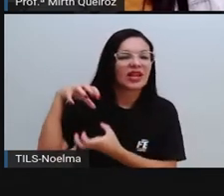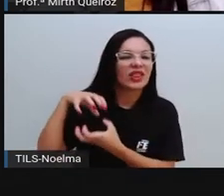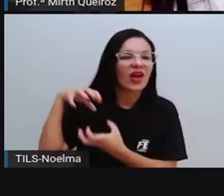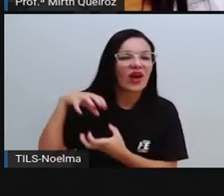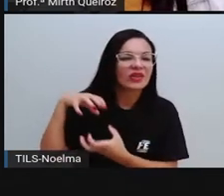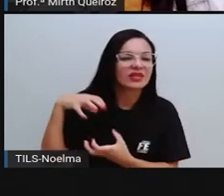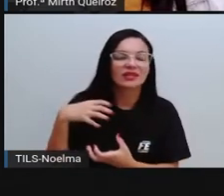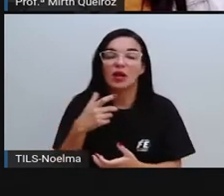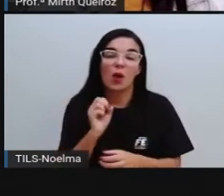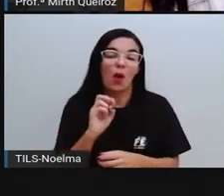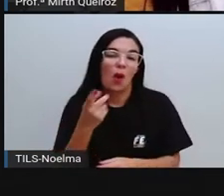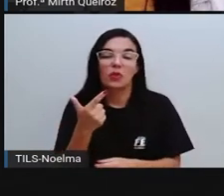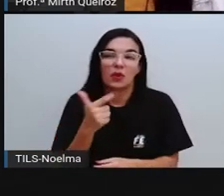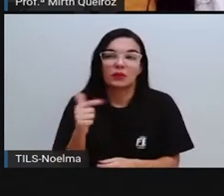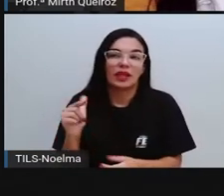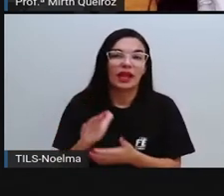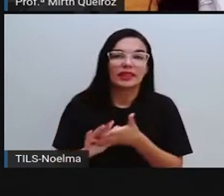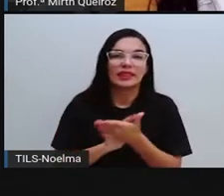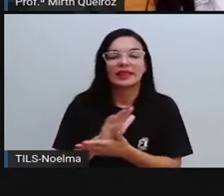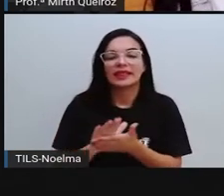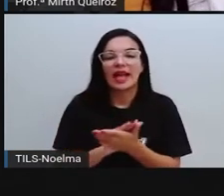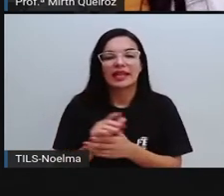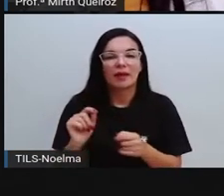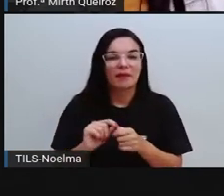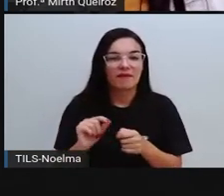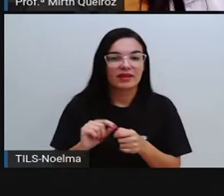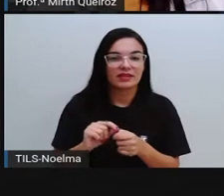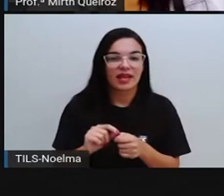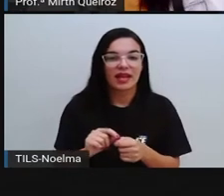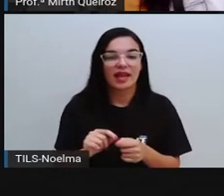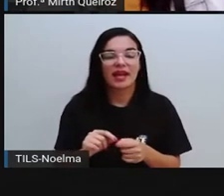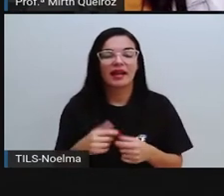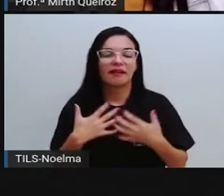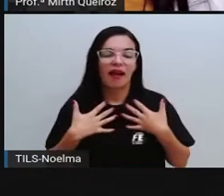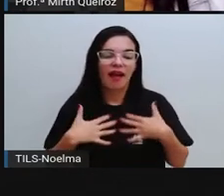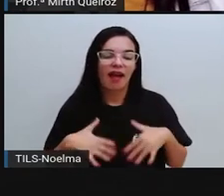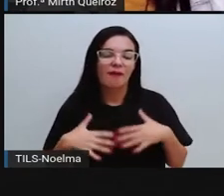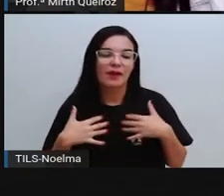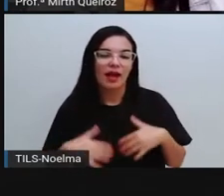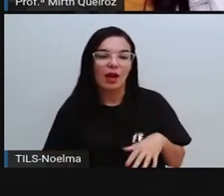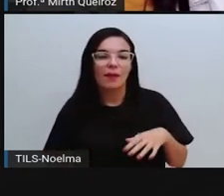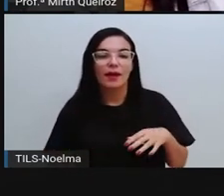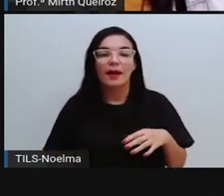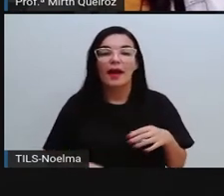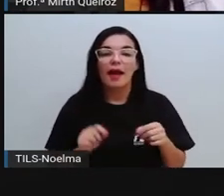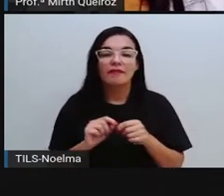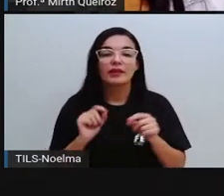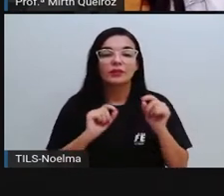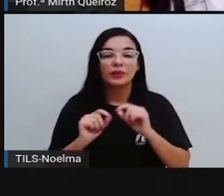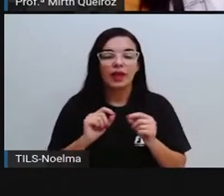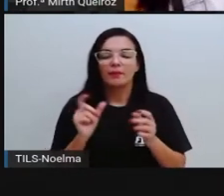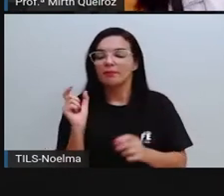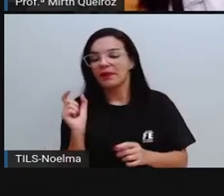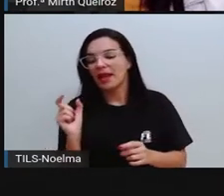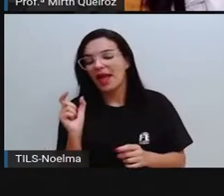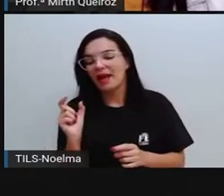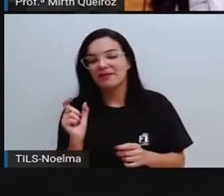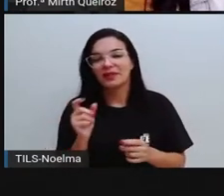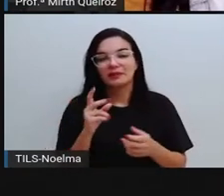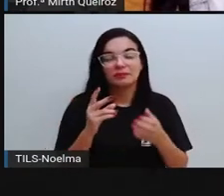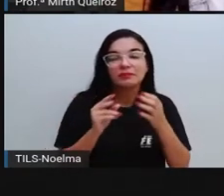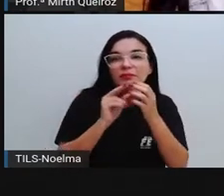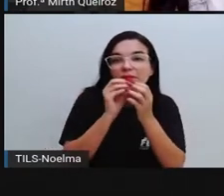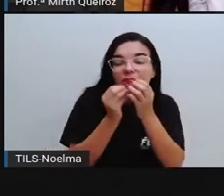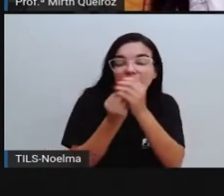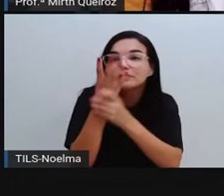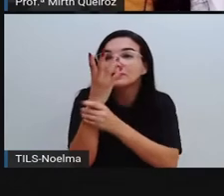sem nada para fazer, né? Naquele momento mais tranquilo. Aí se pega ali as palavras cruzadas para